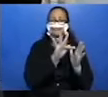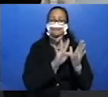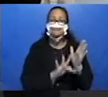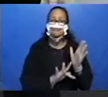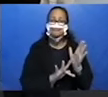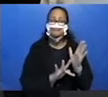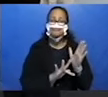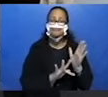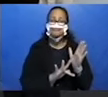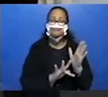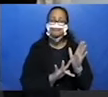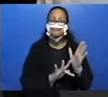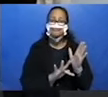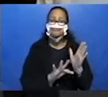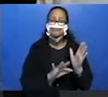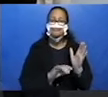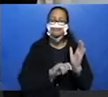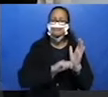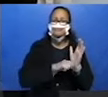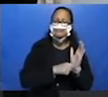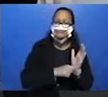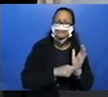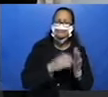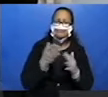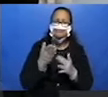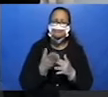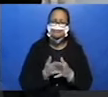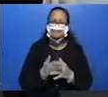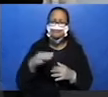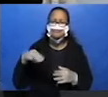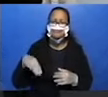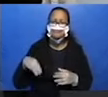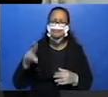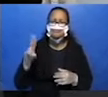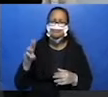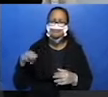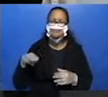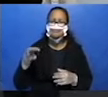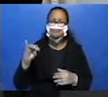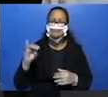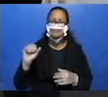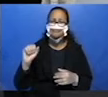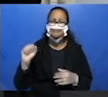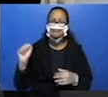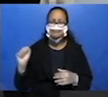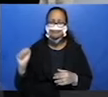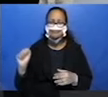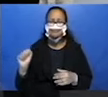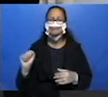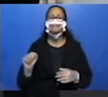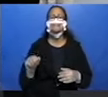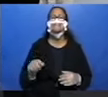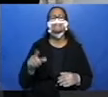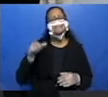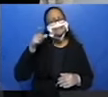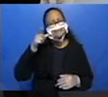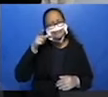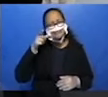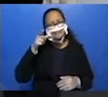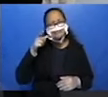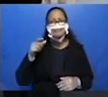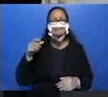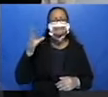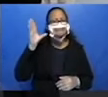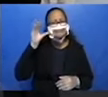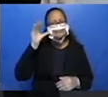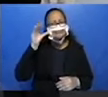de Trancado entre Múmias? Entenderam o final? Ficaram curiosos? Contaram para o pai